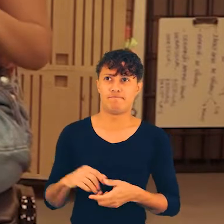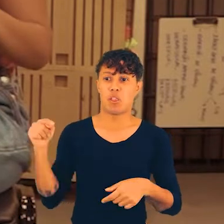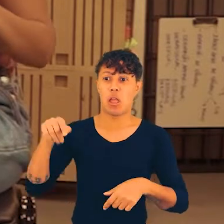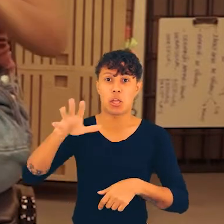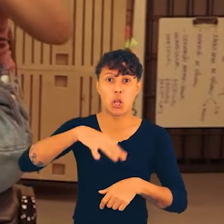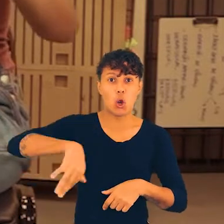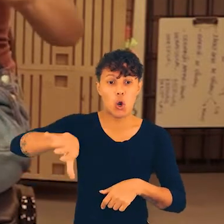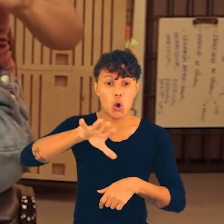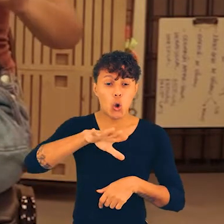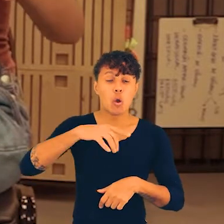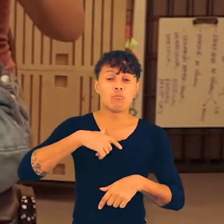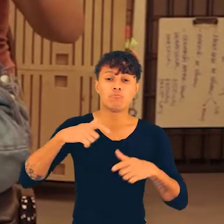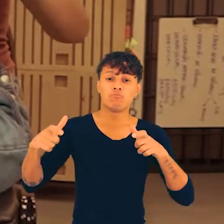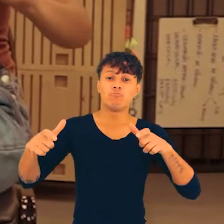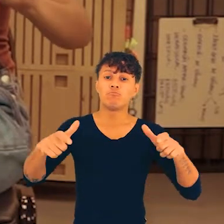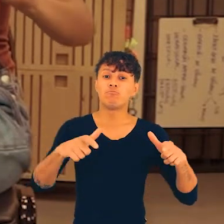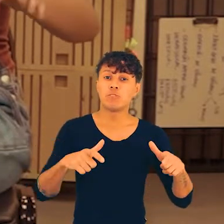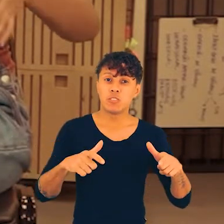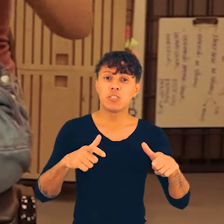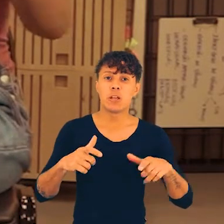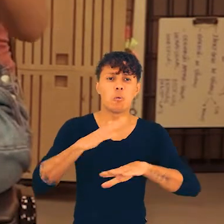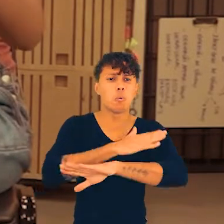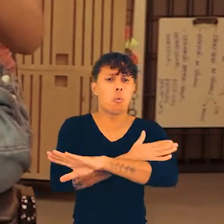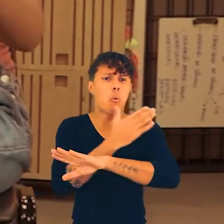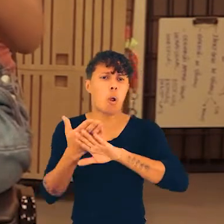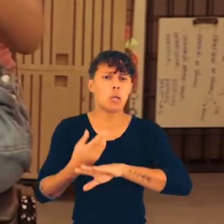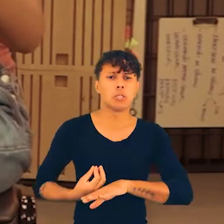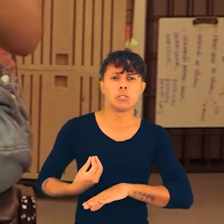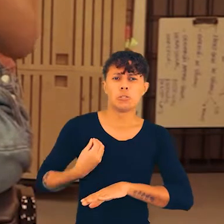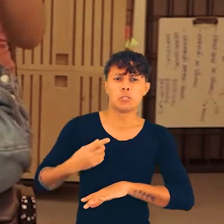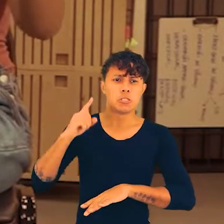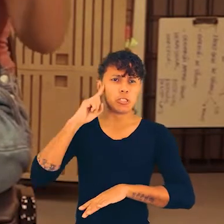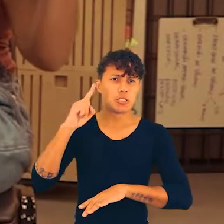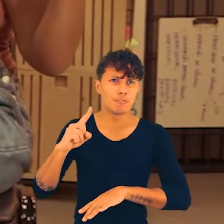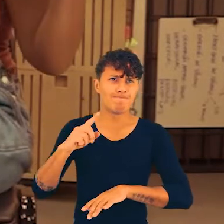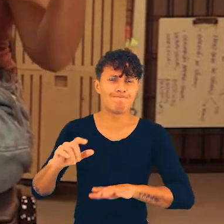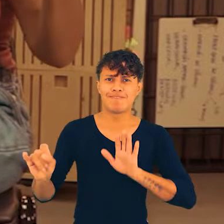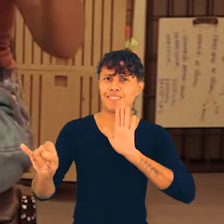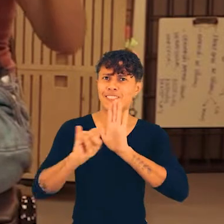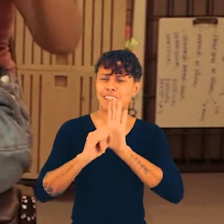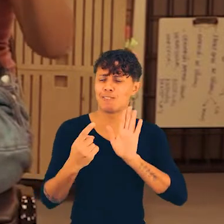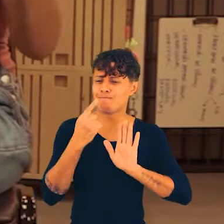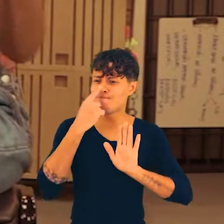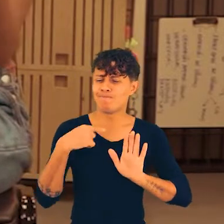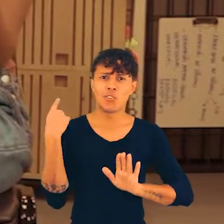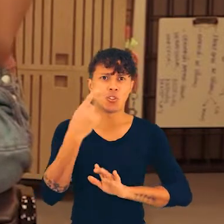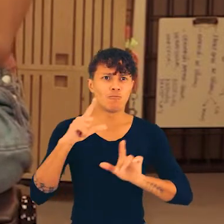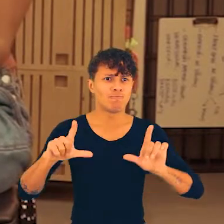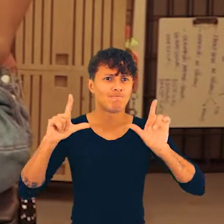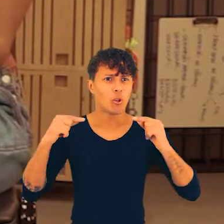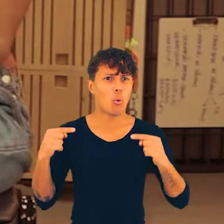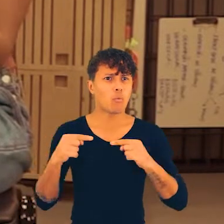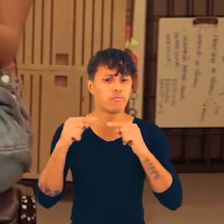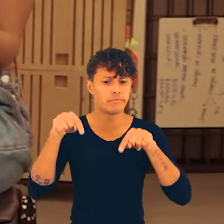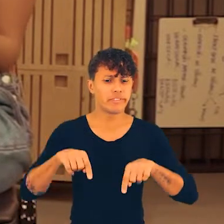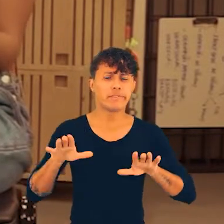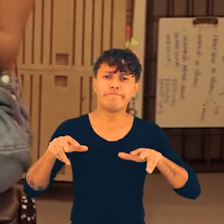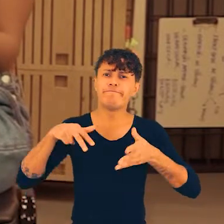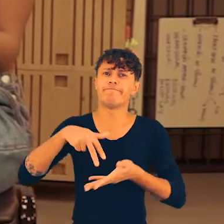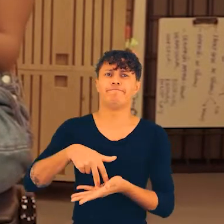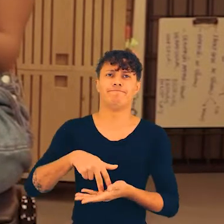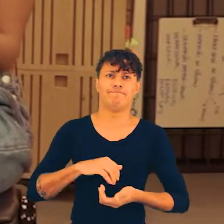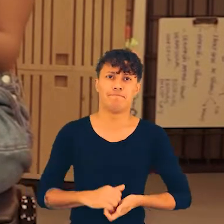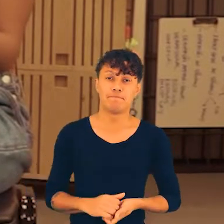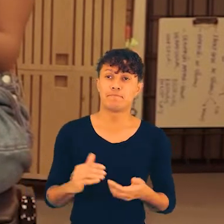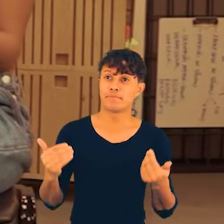falamos, olha, esse lugar que a gente precisa ficar boa parte do nosso dia, precisa ter mais a nossa cara e precisa ser um lugar que faça sentido